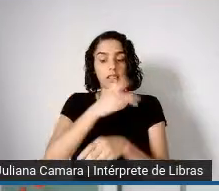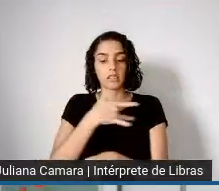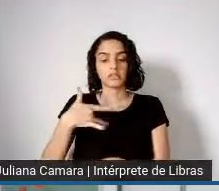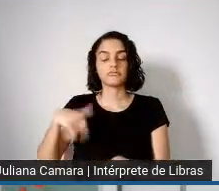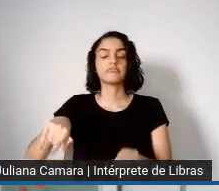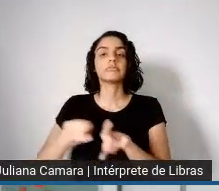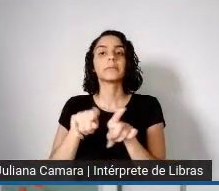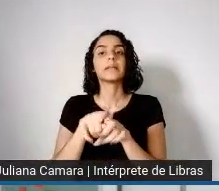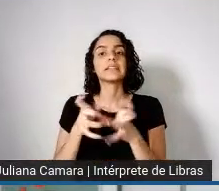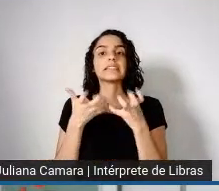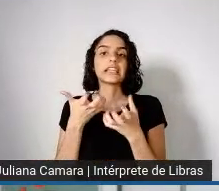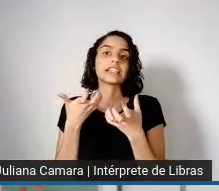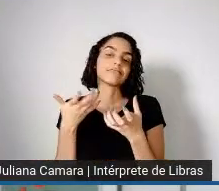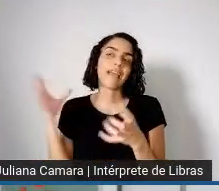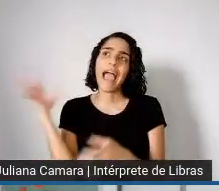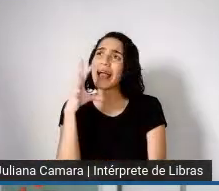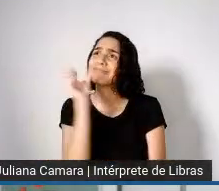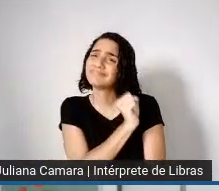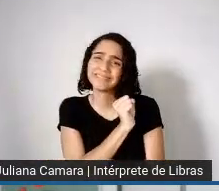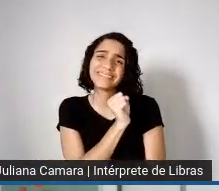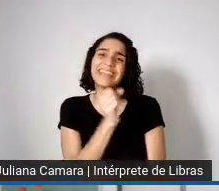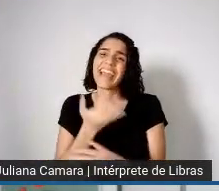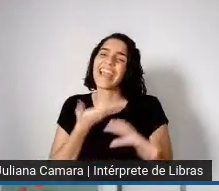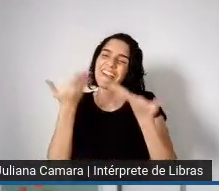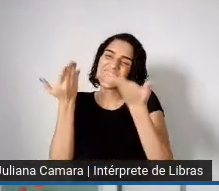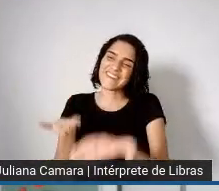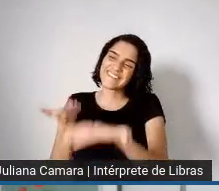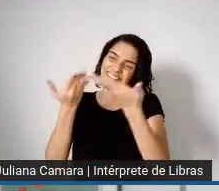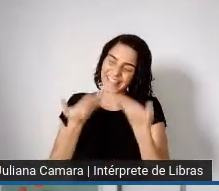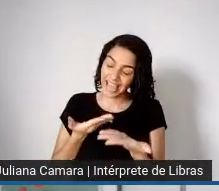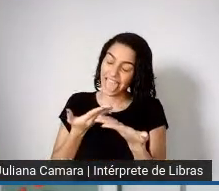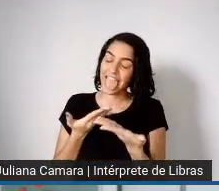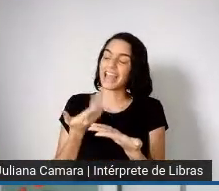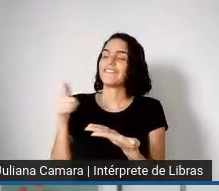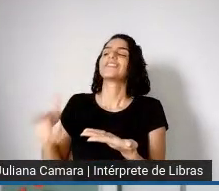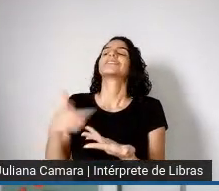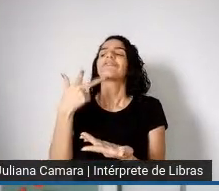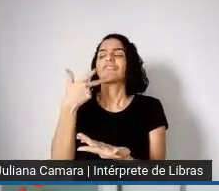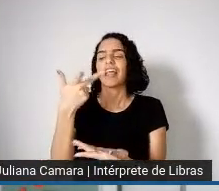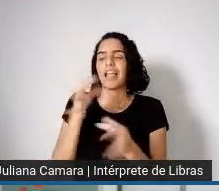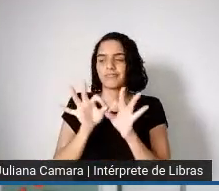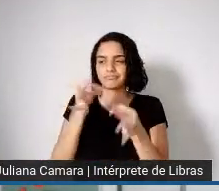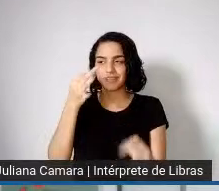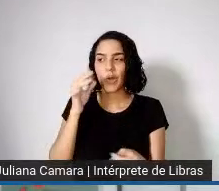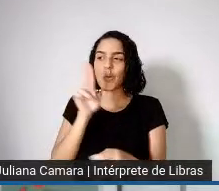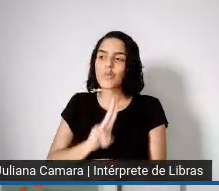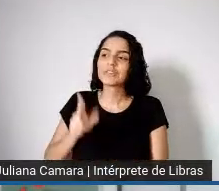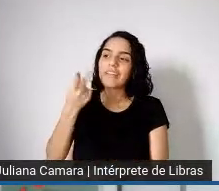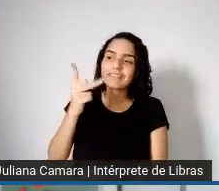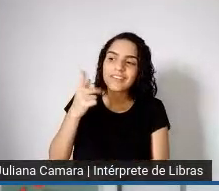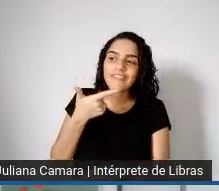apressadamente, passo a palavra para ele, para que ele use seus 20 minutos.